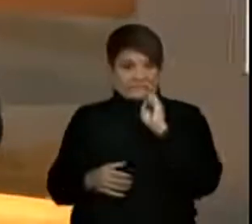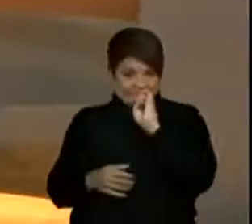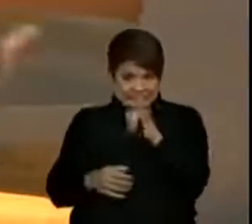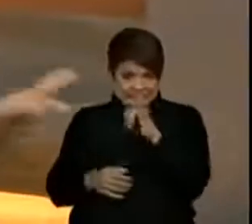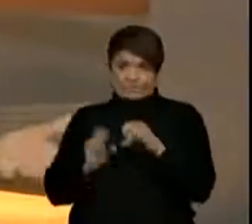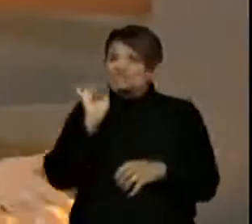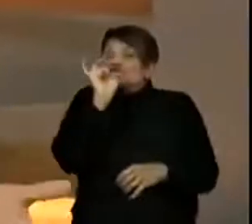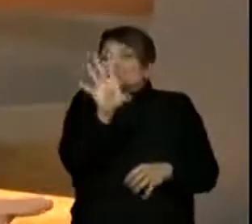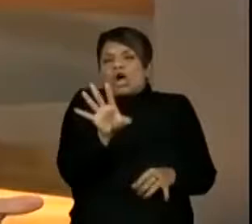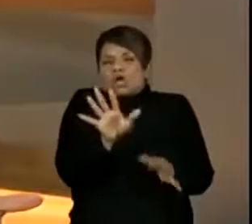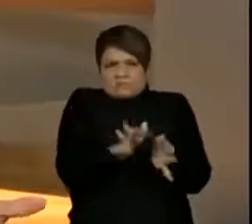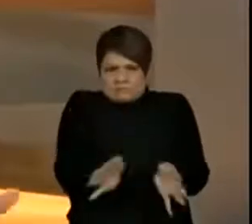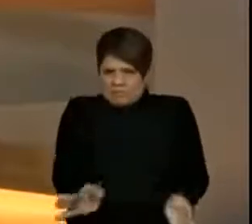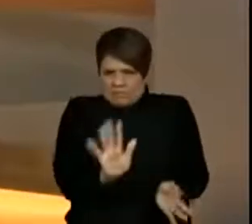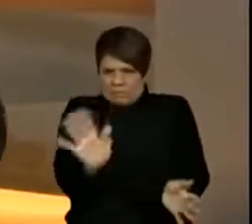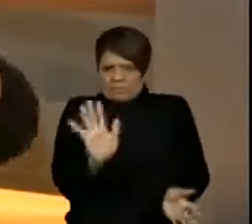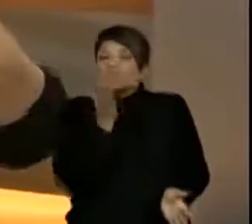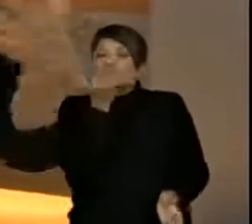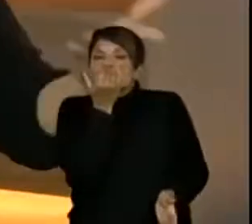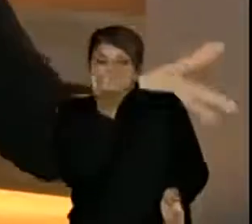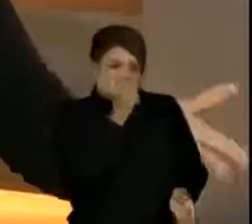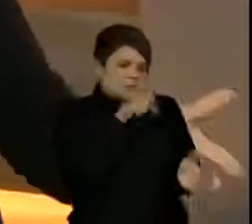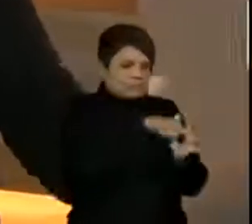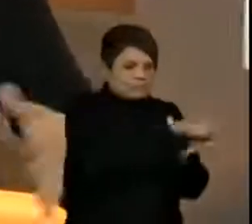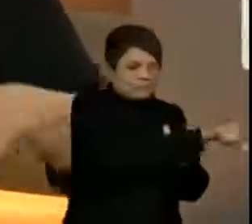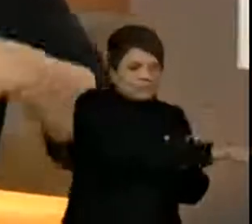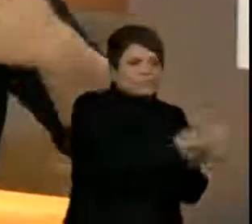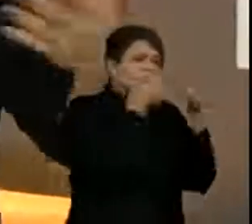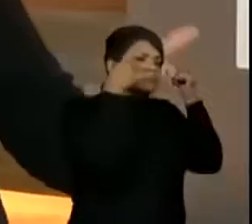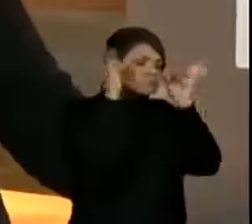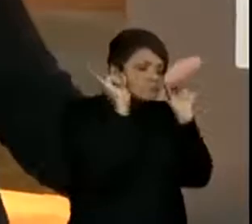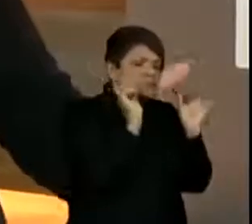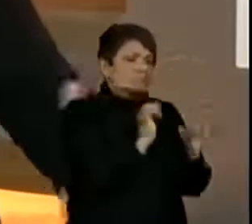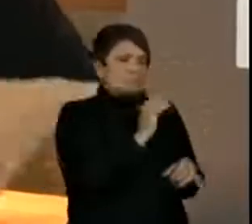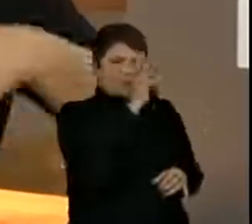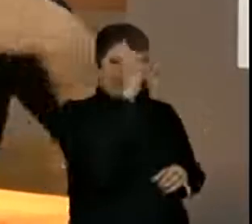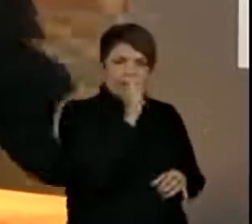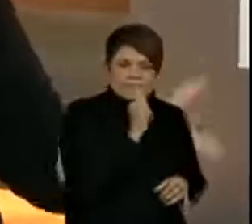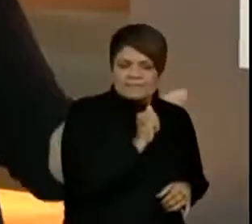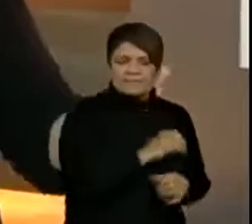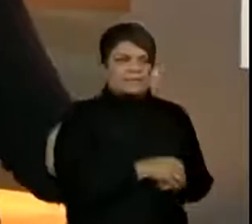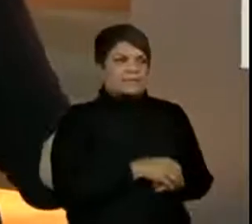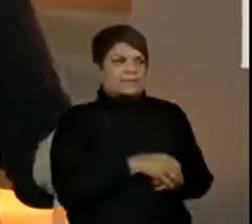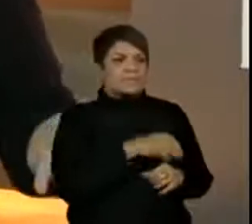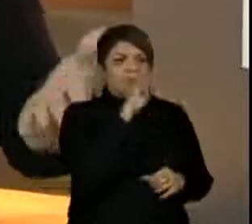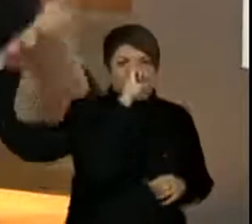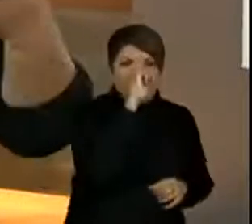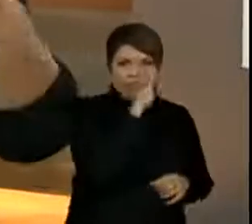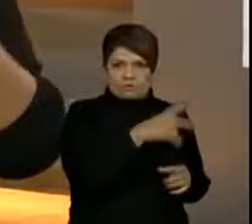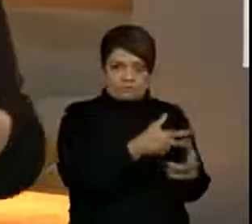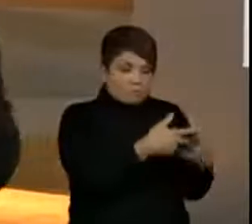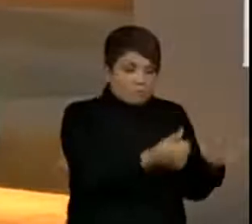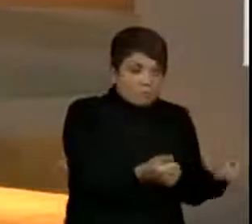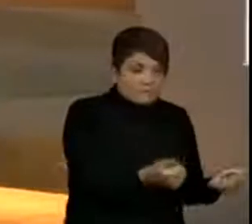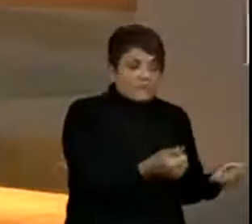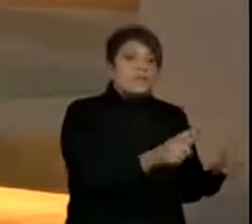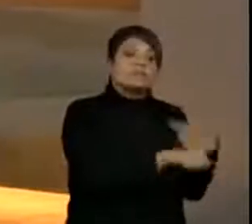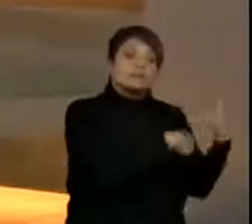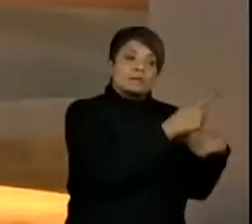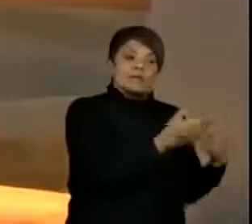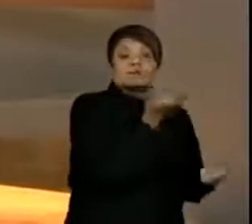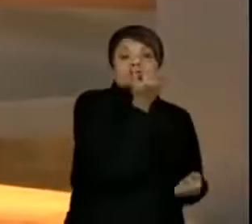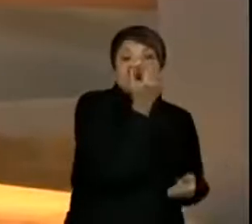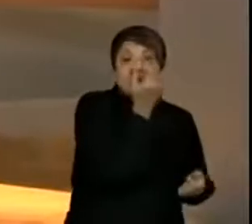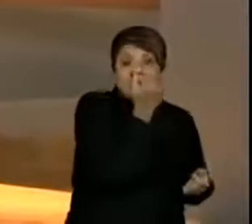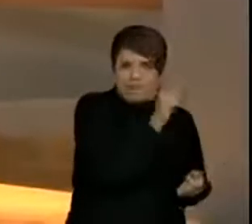plantar comida, criar gado, criar galinha, criar o porquinho, para a gente poder comer